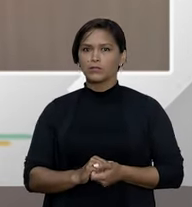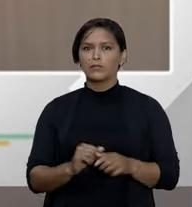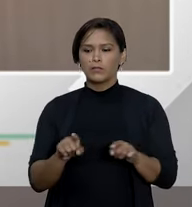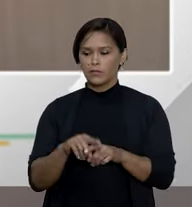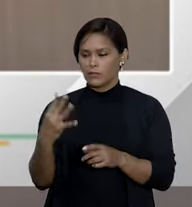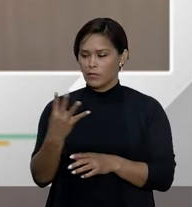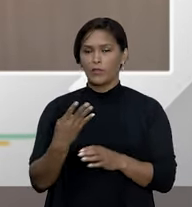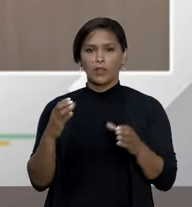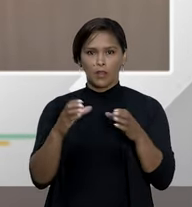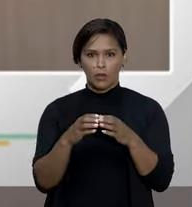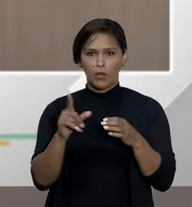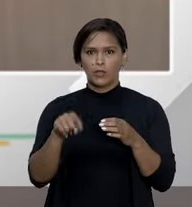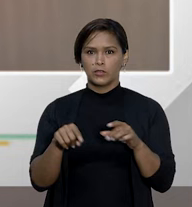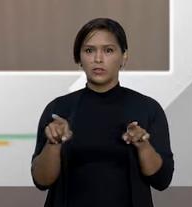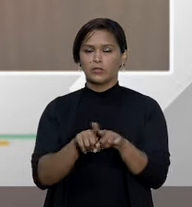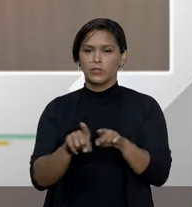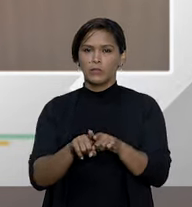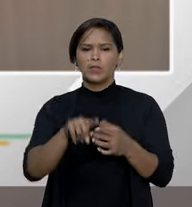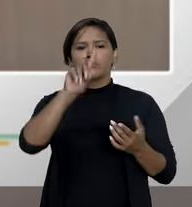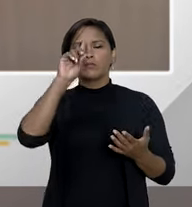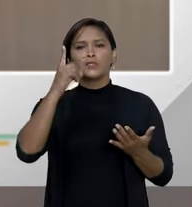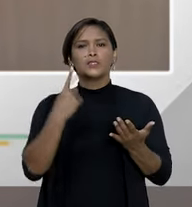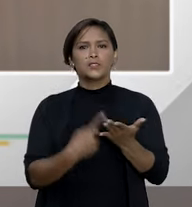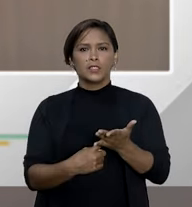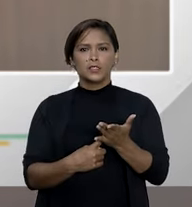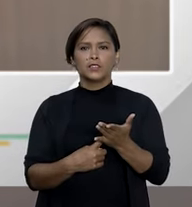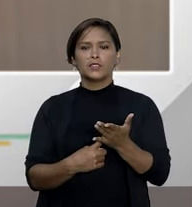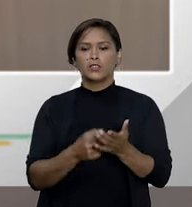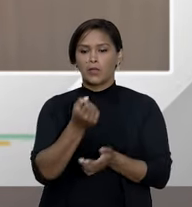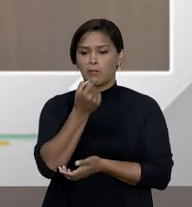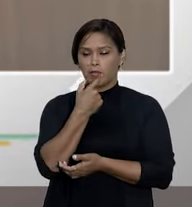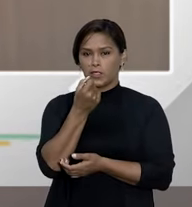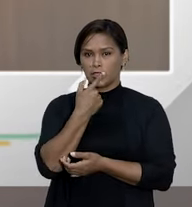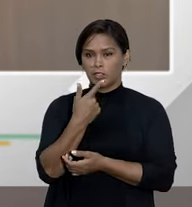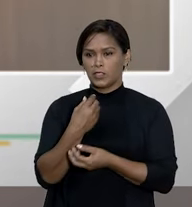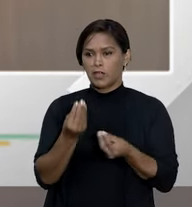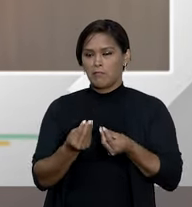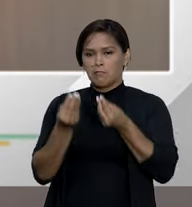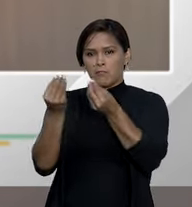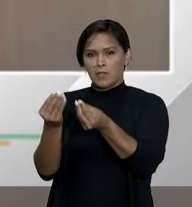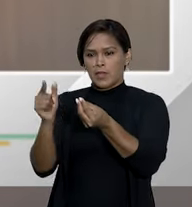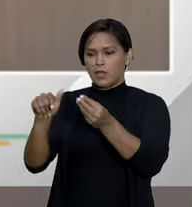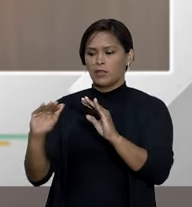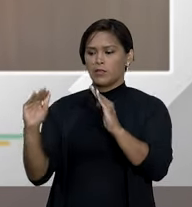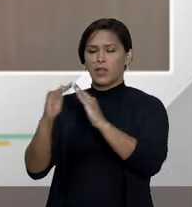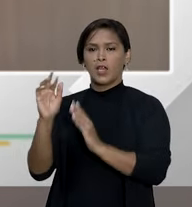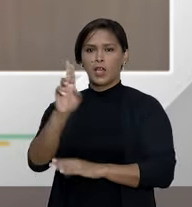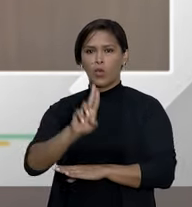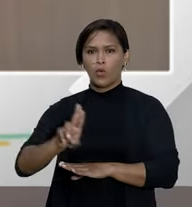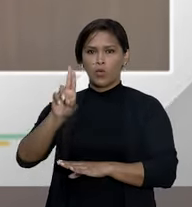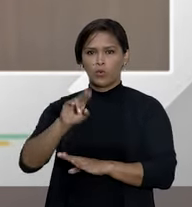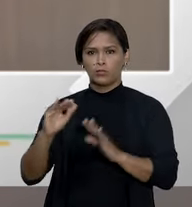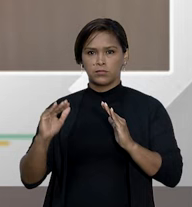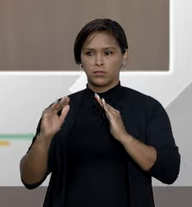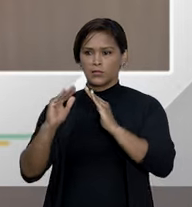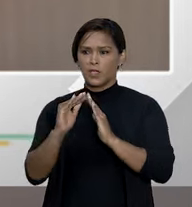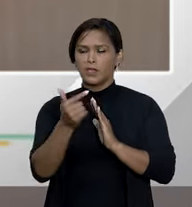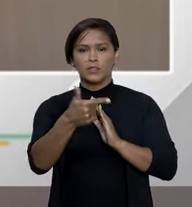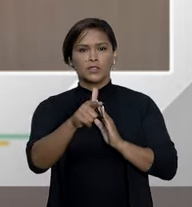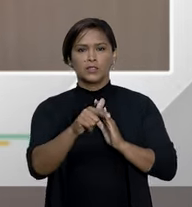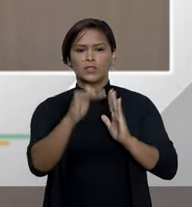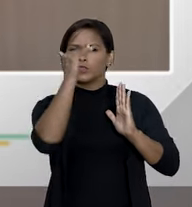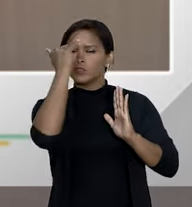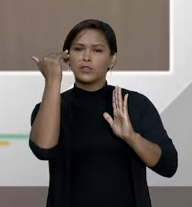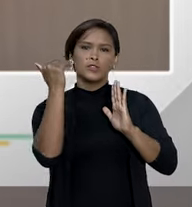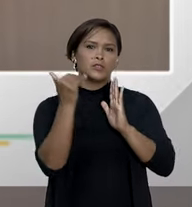da quarta turma decidiu que o fornecimento de medicamento para uso domiciliar não está entre as